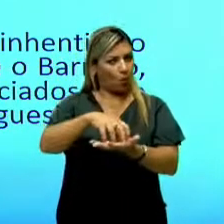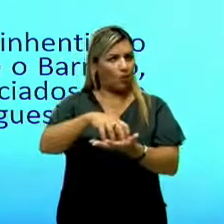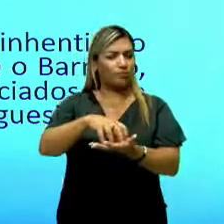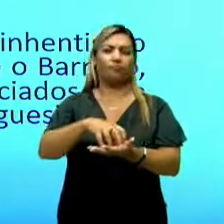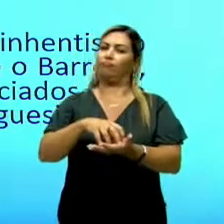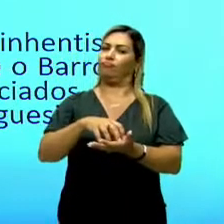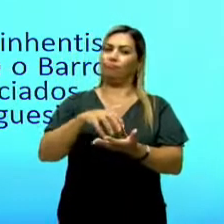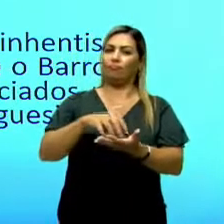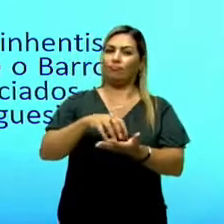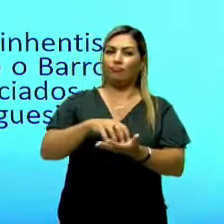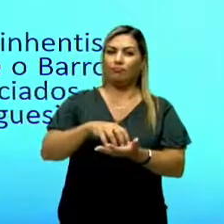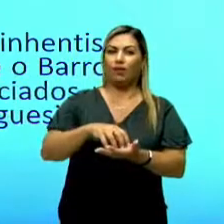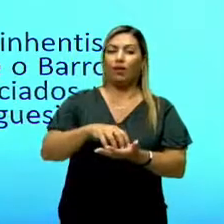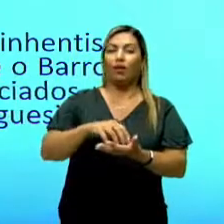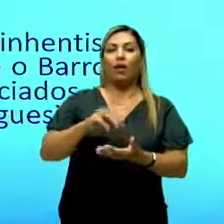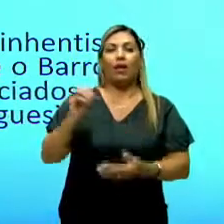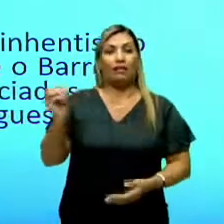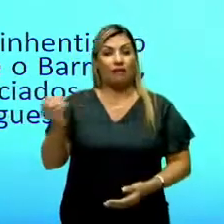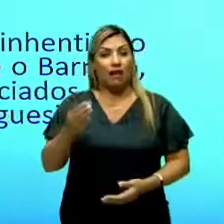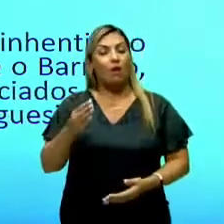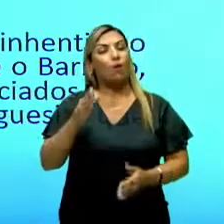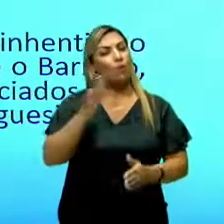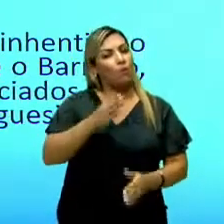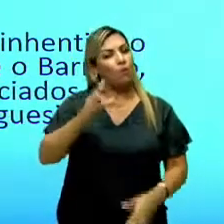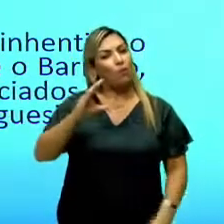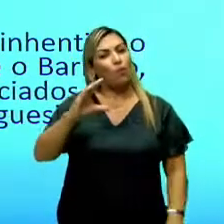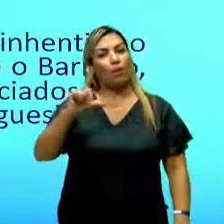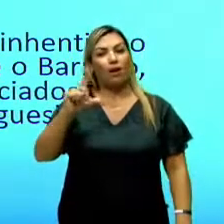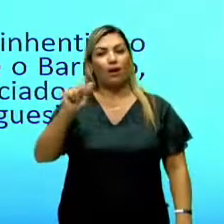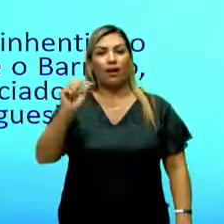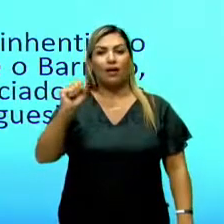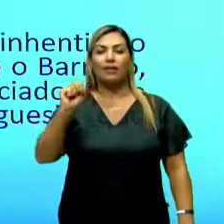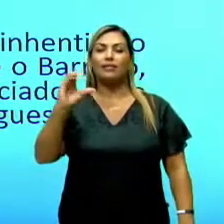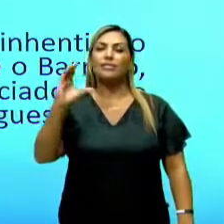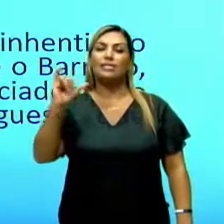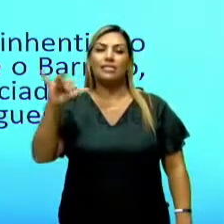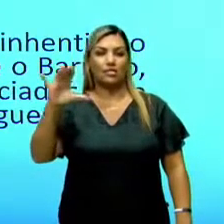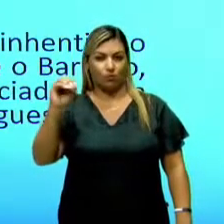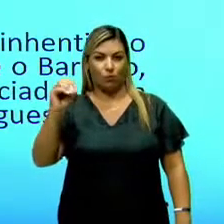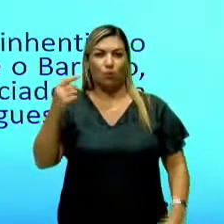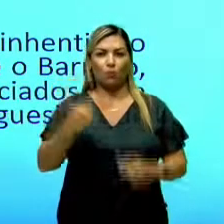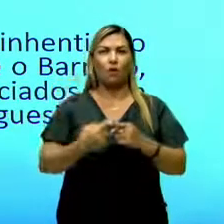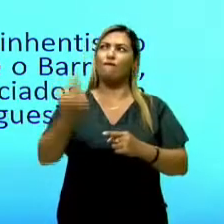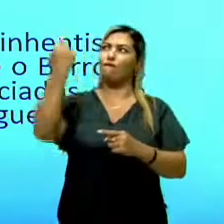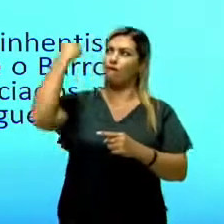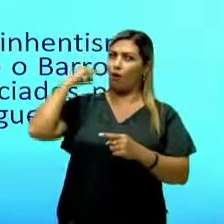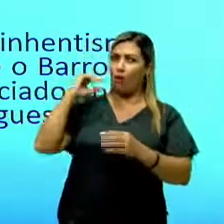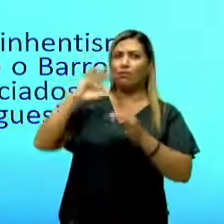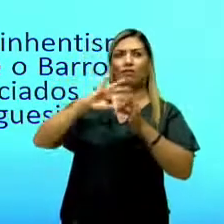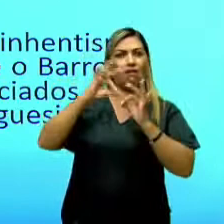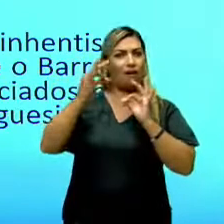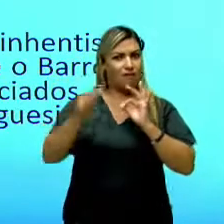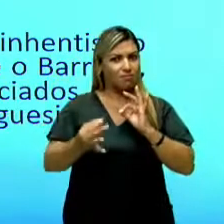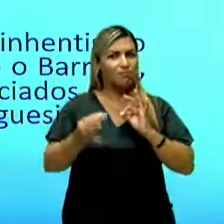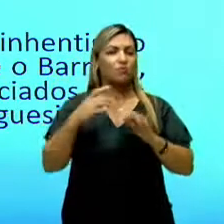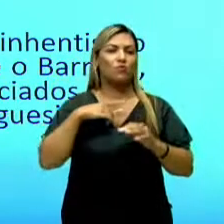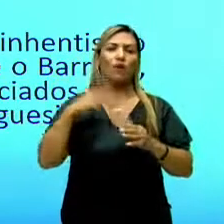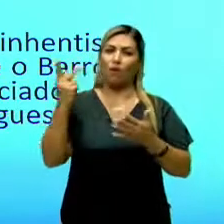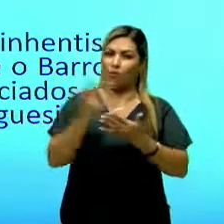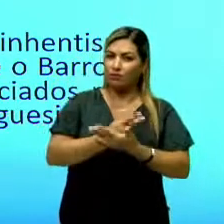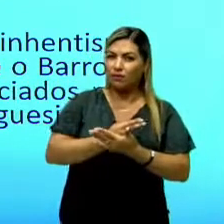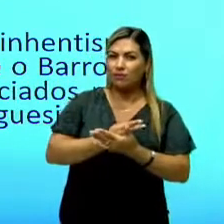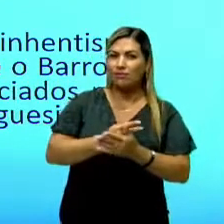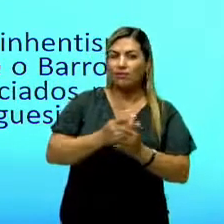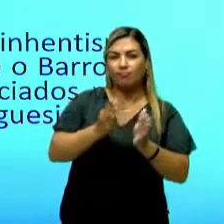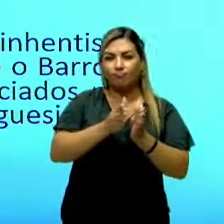O arcadismo é chamado de neoclassicismo porque é um retorno ao clássico mesmo. Ele vai acontecer na segunda